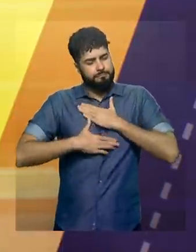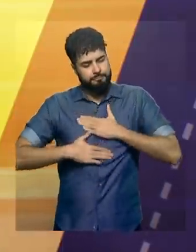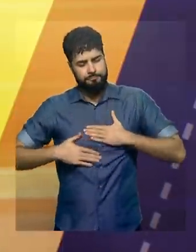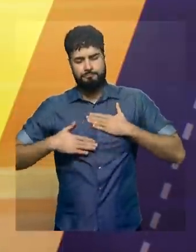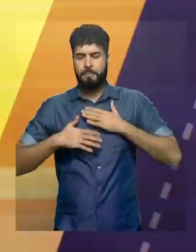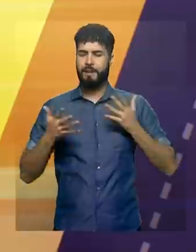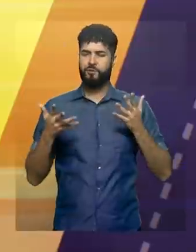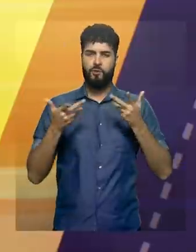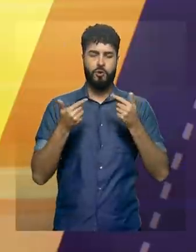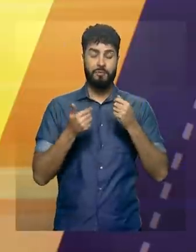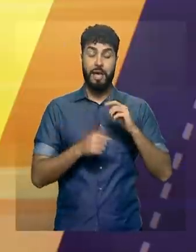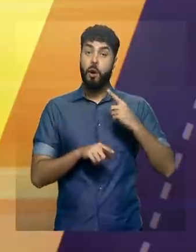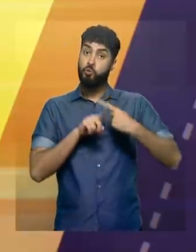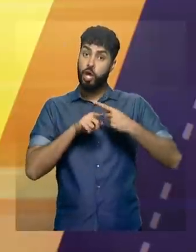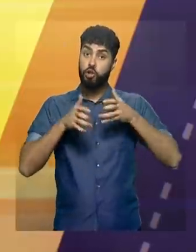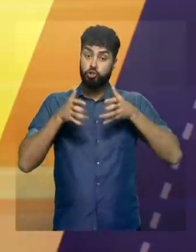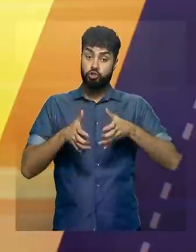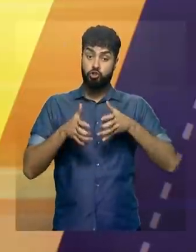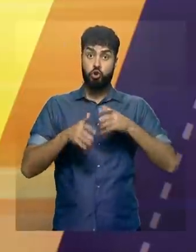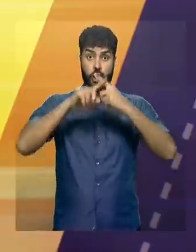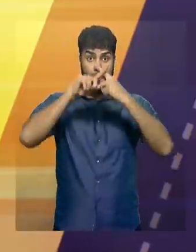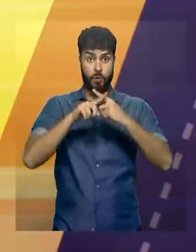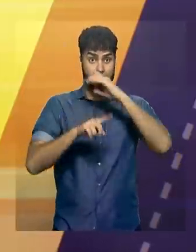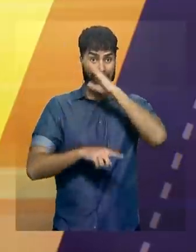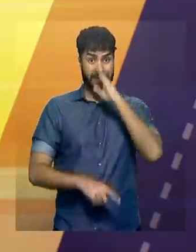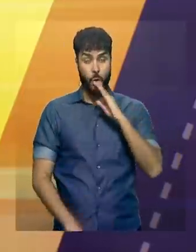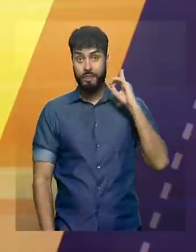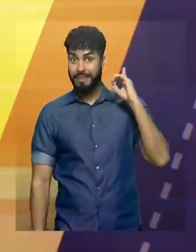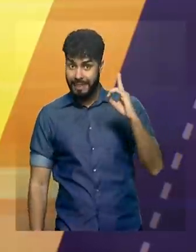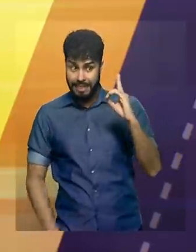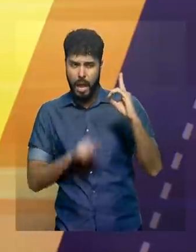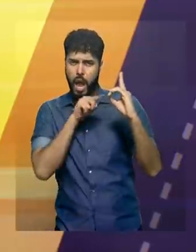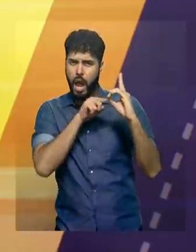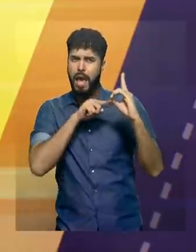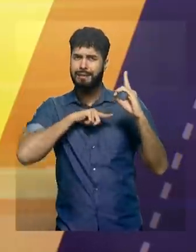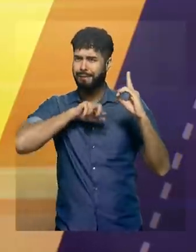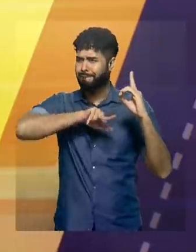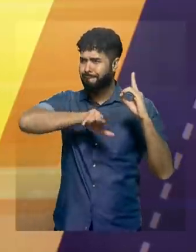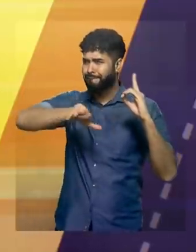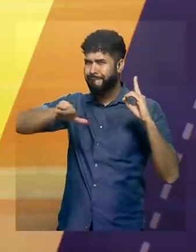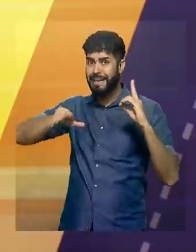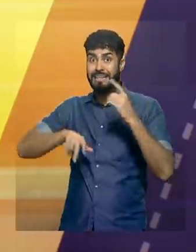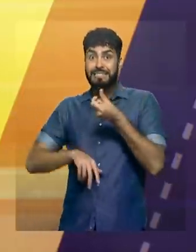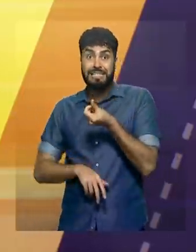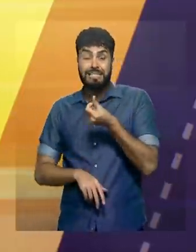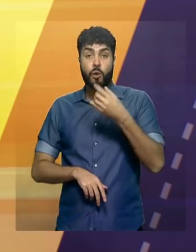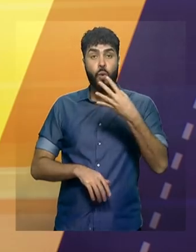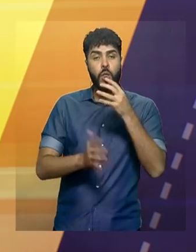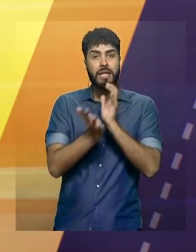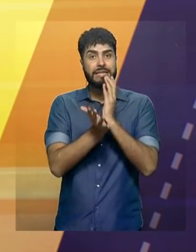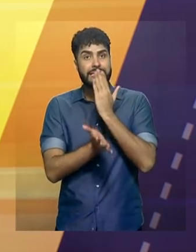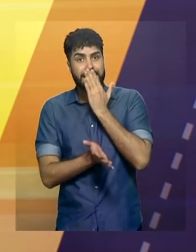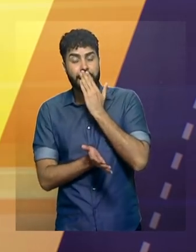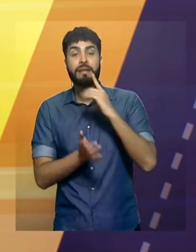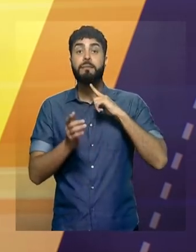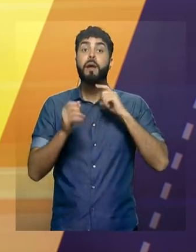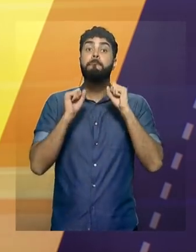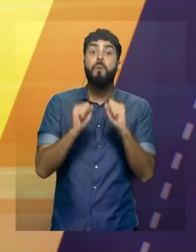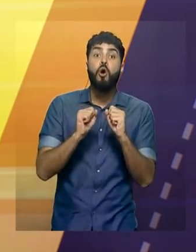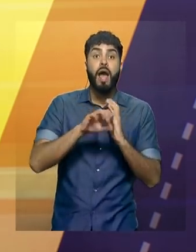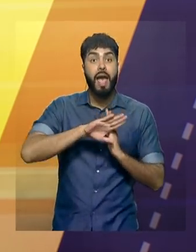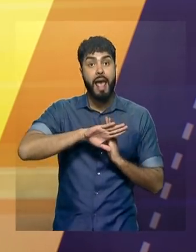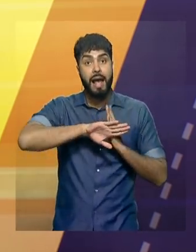falou inclusive na transmissão de hoje, ela reúne todas essas equipes, 64 equipes, e abre espaço